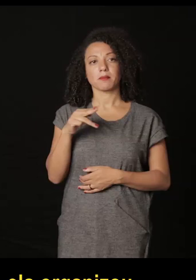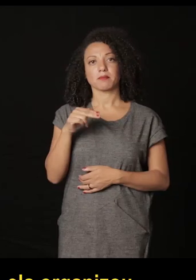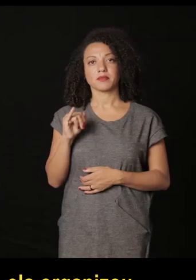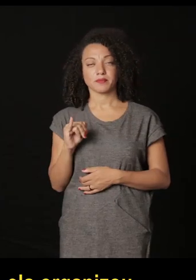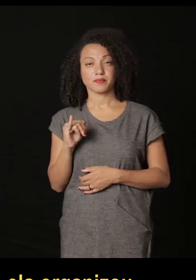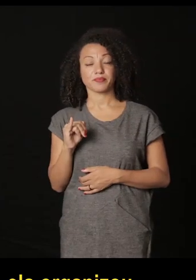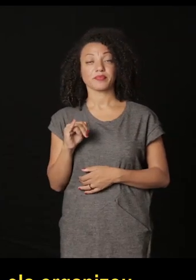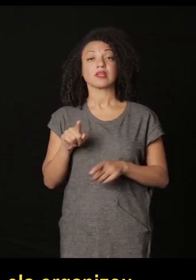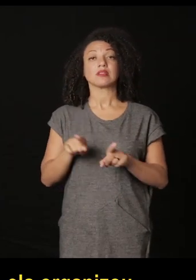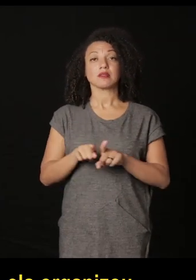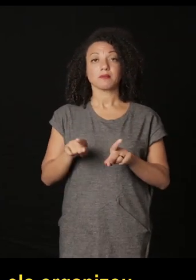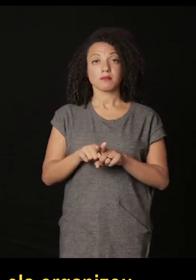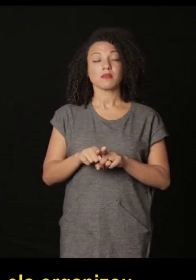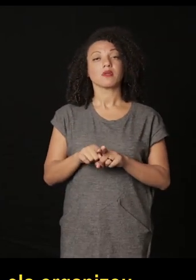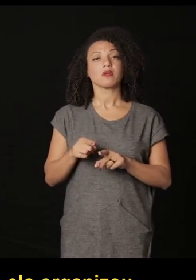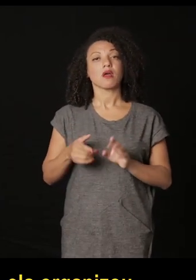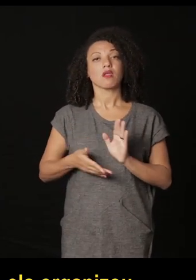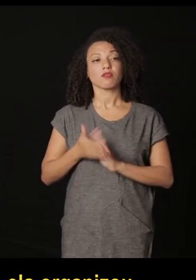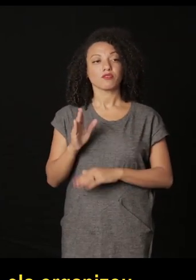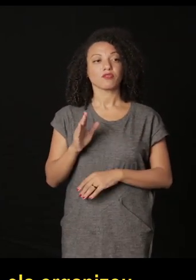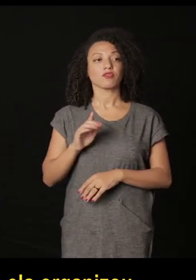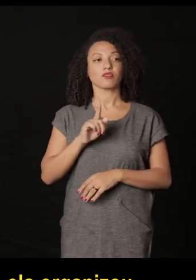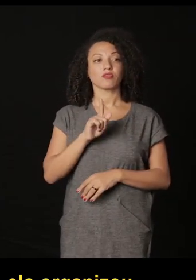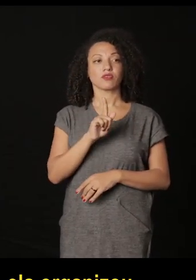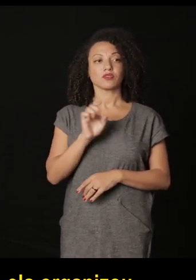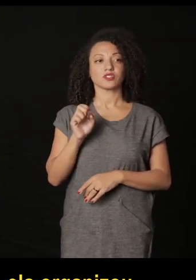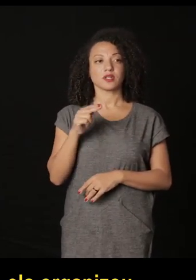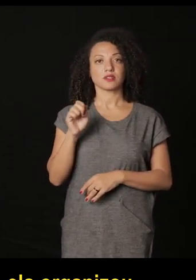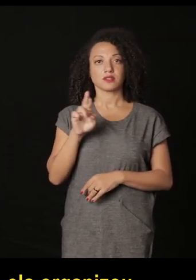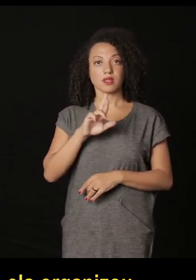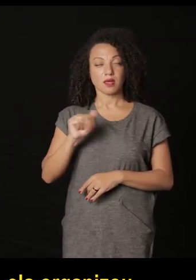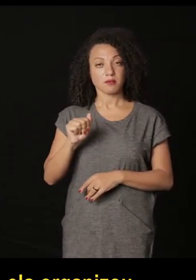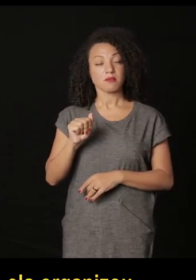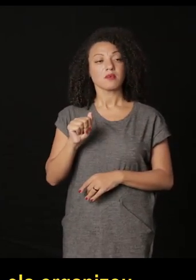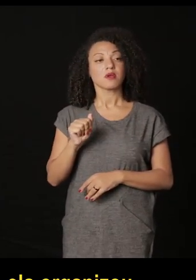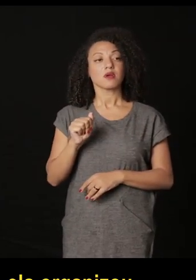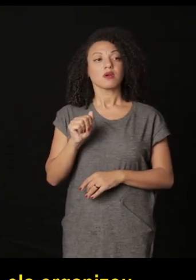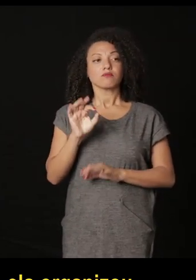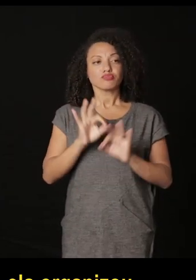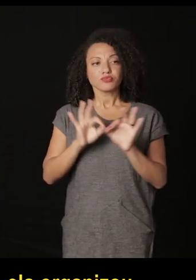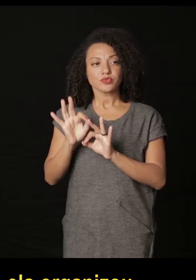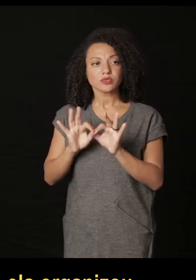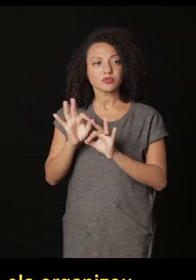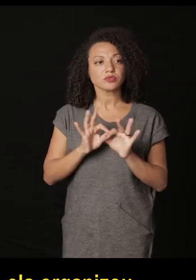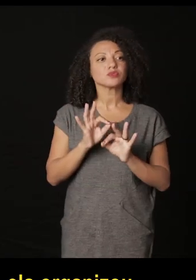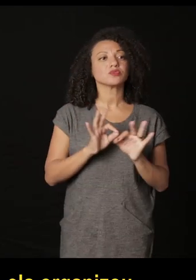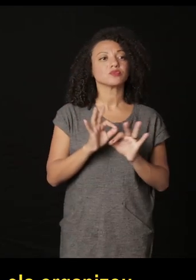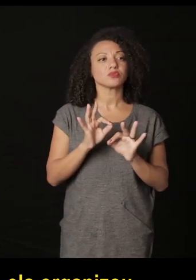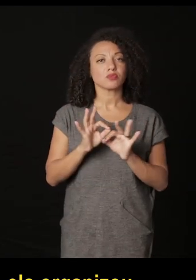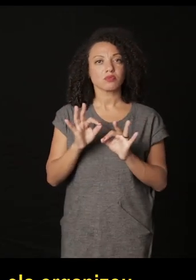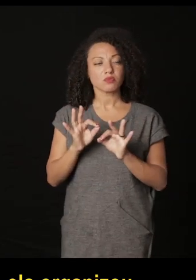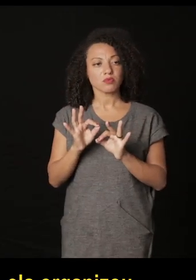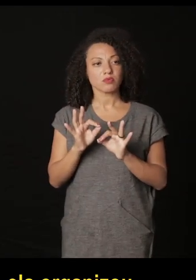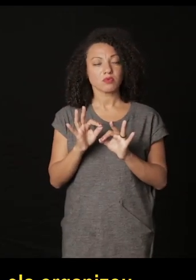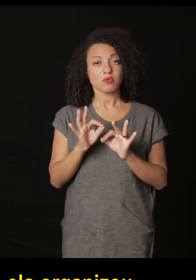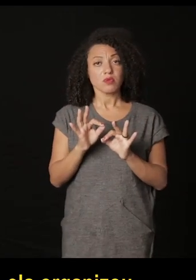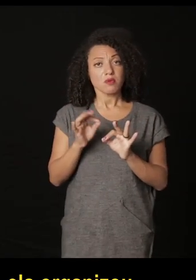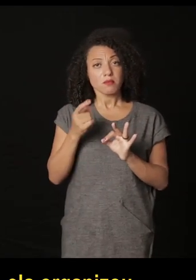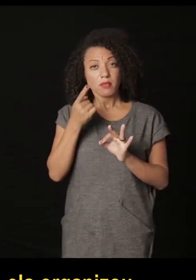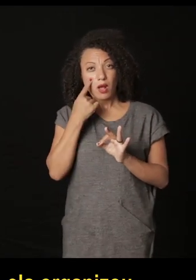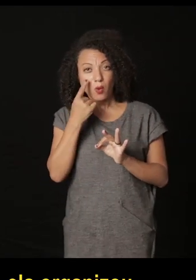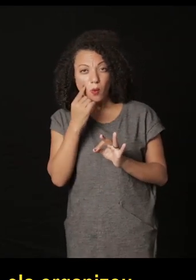ela veio também a Ginebra a ONU ela organizou medicamentos e para